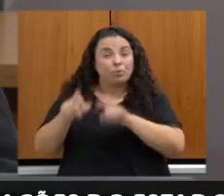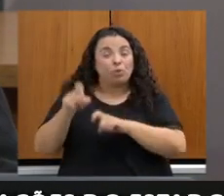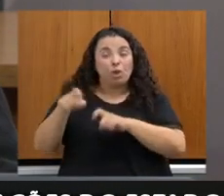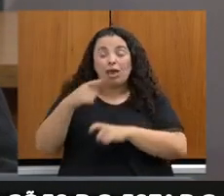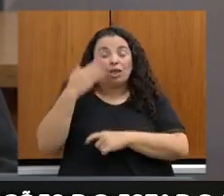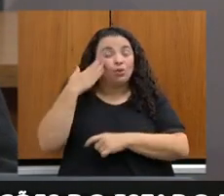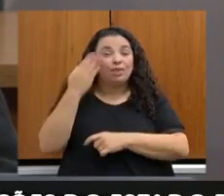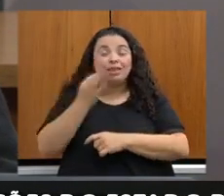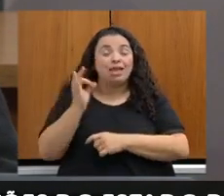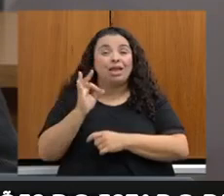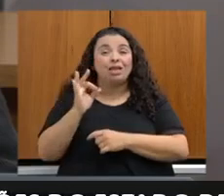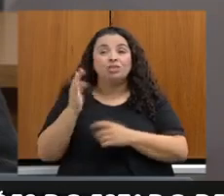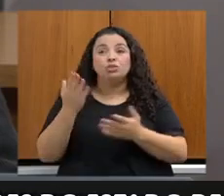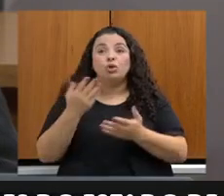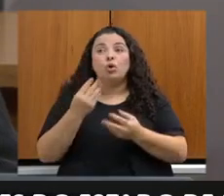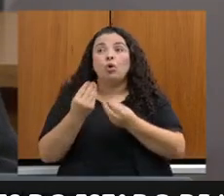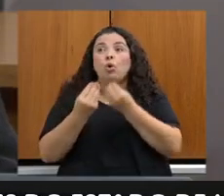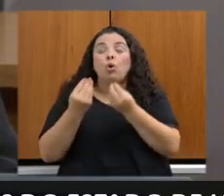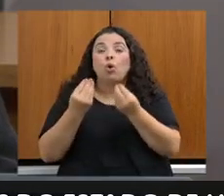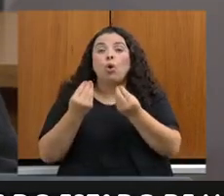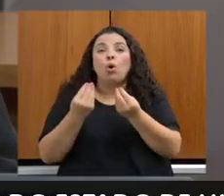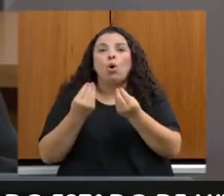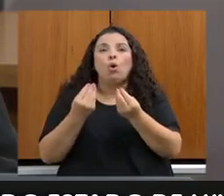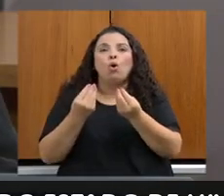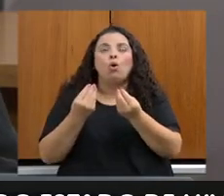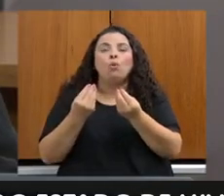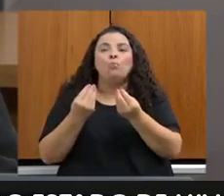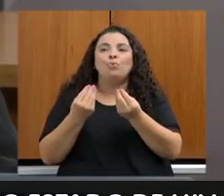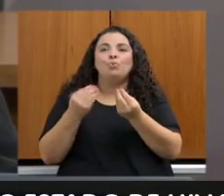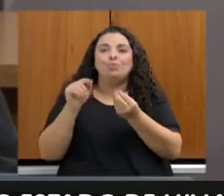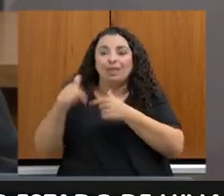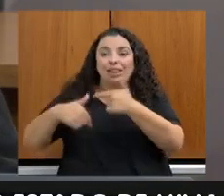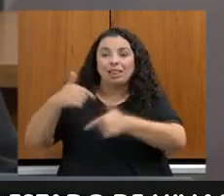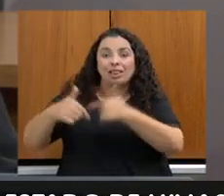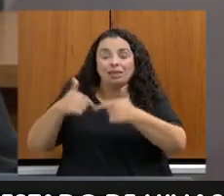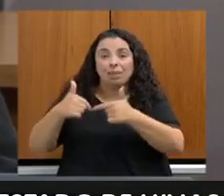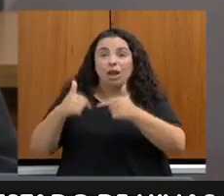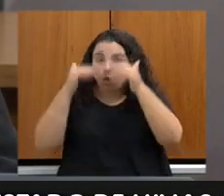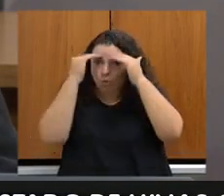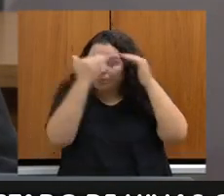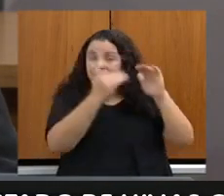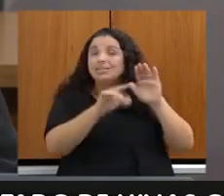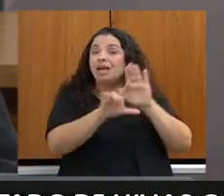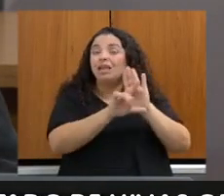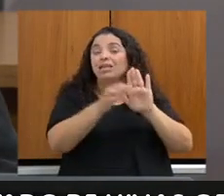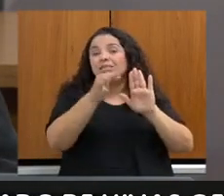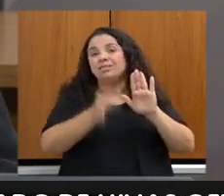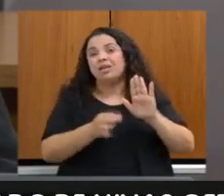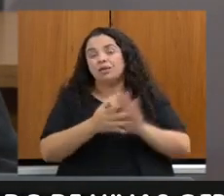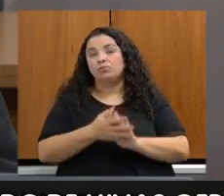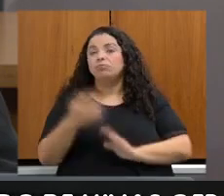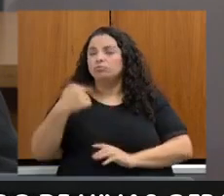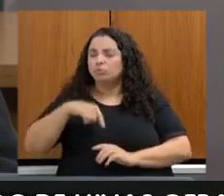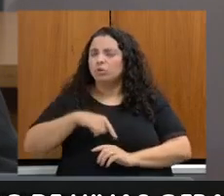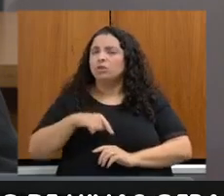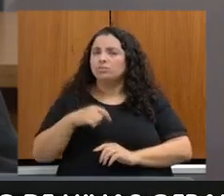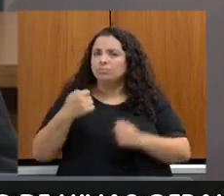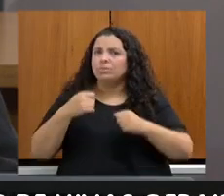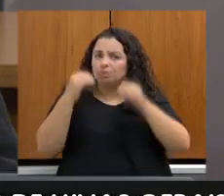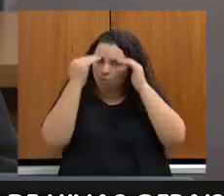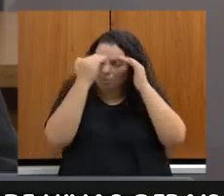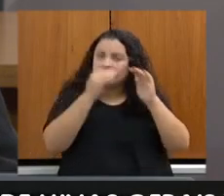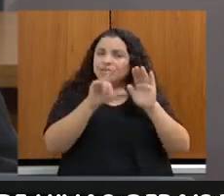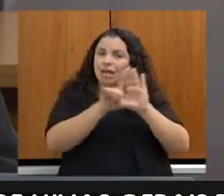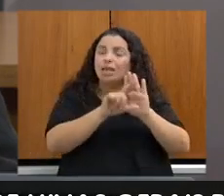essas intervenções dentro da legalidade. é claro que a gente tem que sempre buscar a legalidade, mas